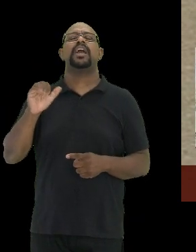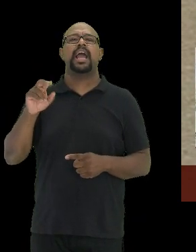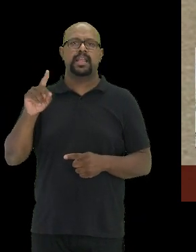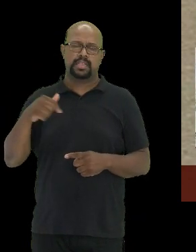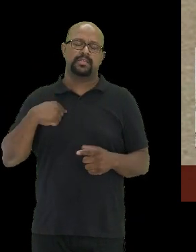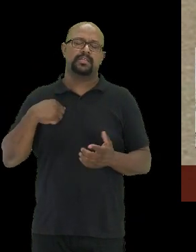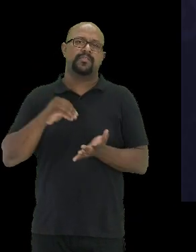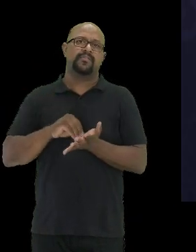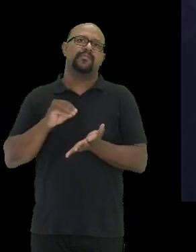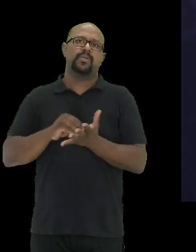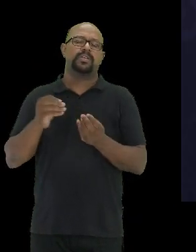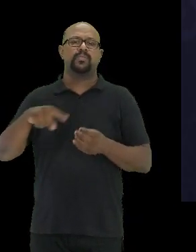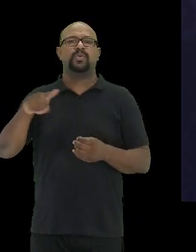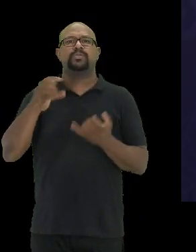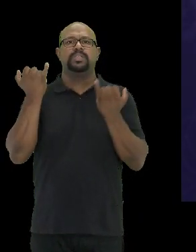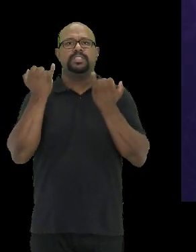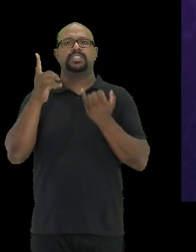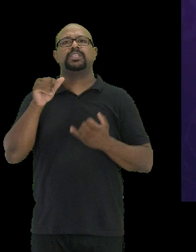falta muito de necessidade.